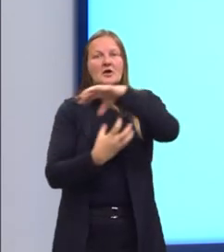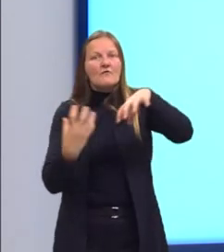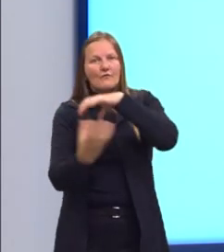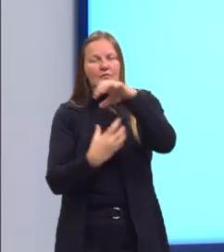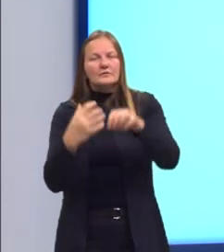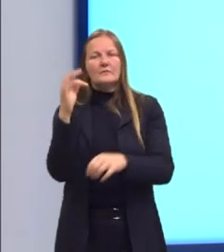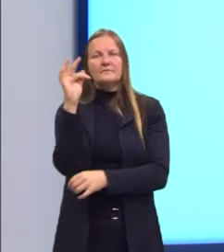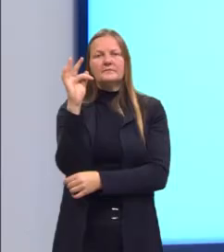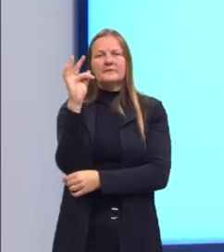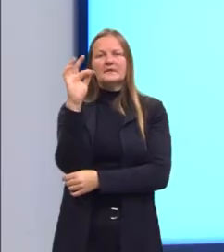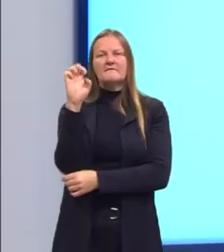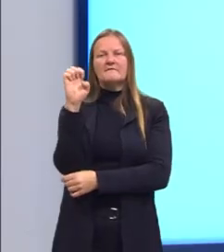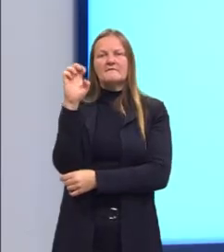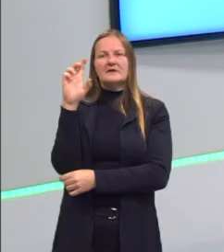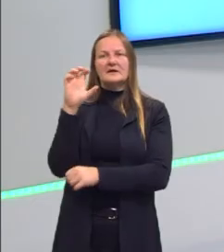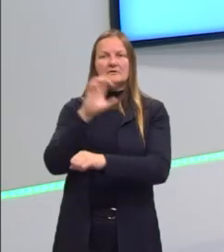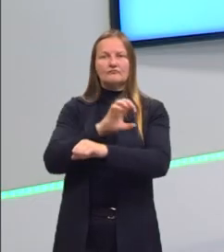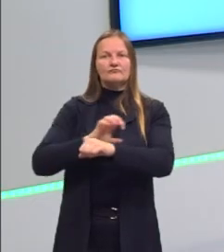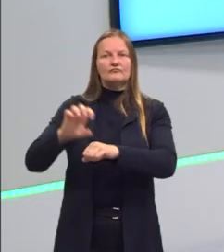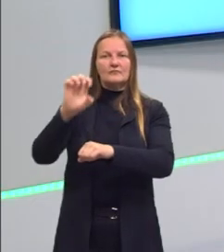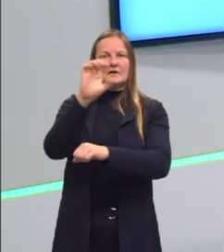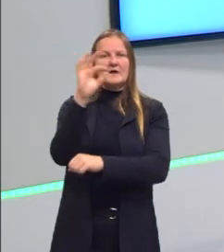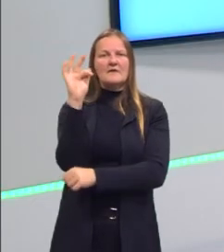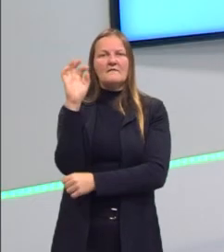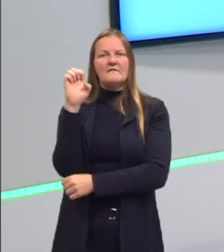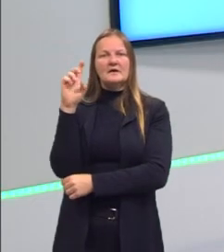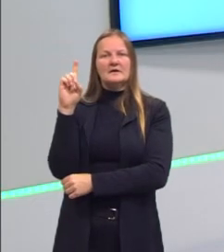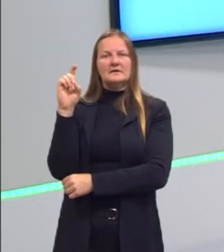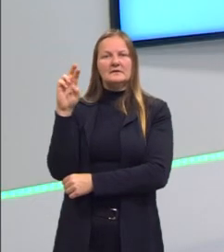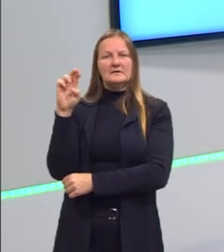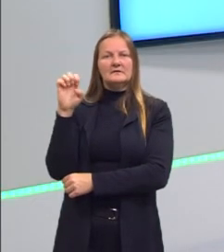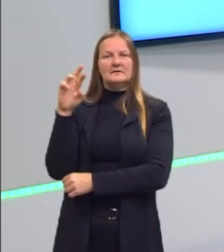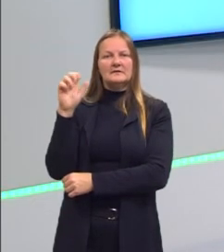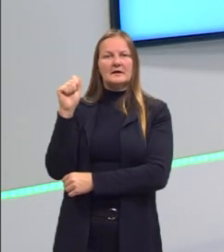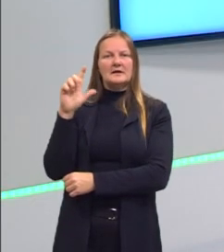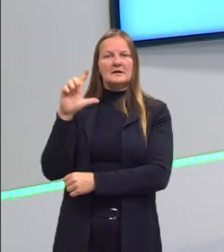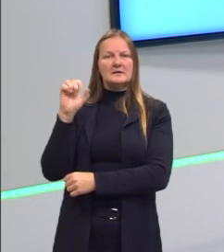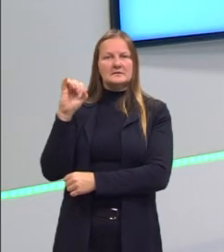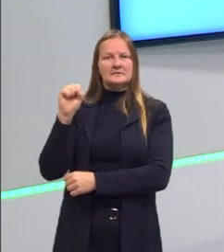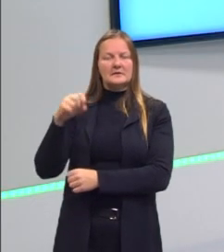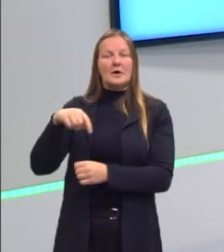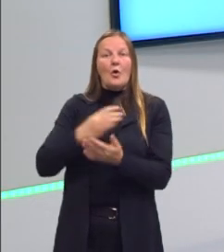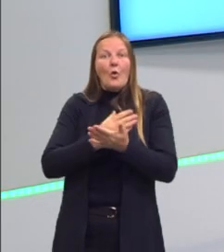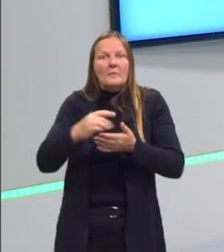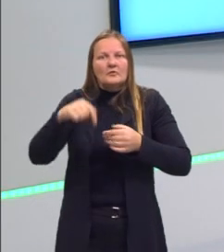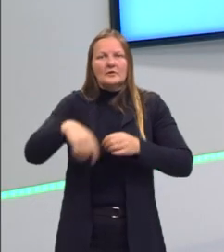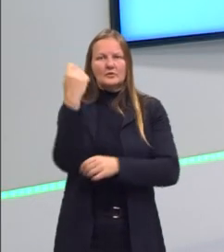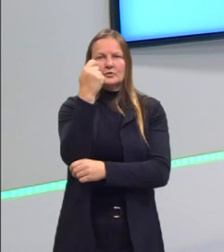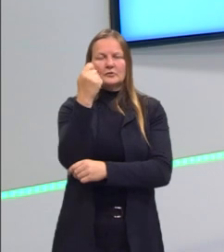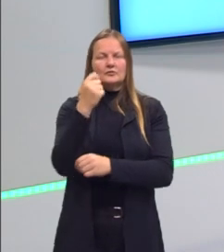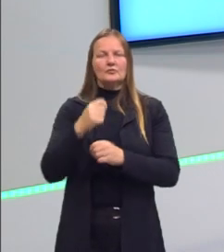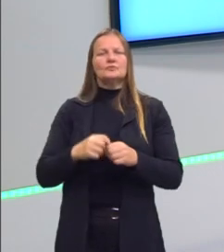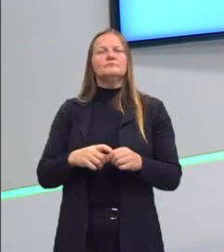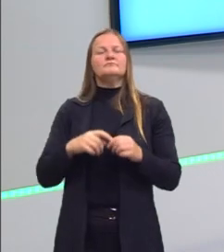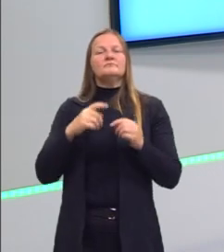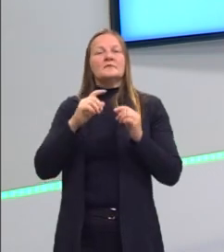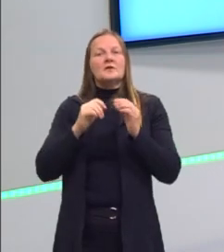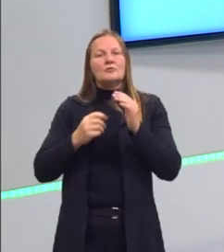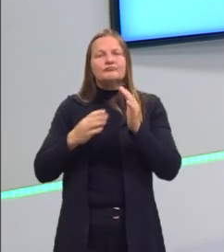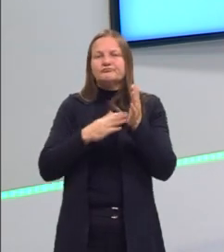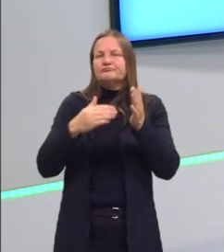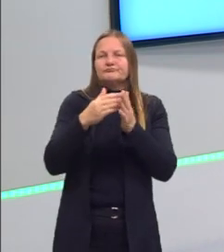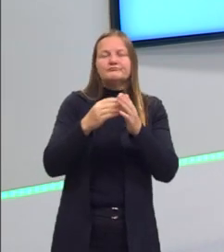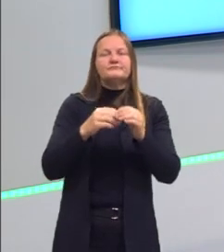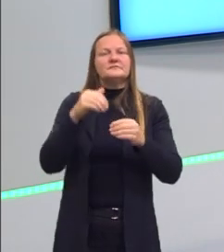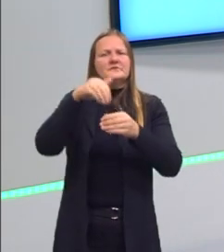partir aqui do Rio Grande do Sul, e se inicia como um protesto contra o poder do Júlio de Castilhos, que sempre conseguia